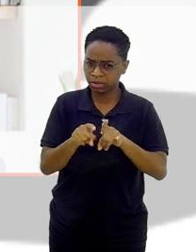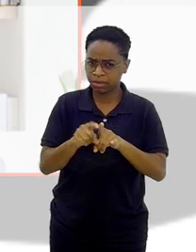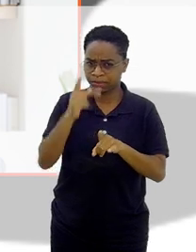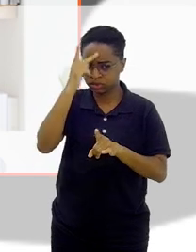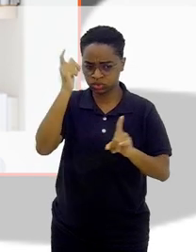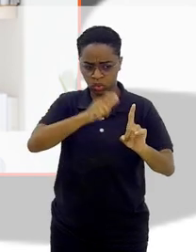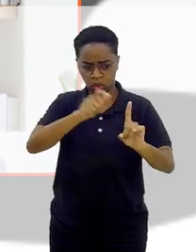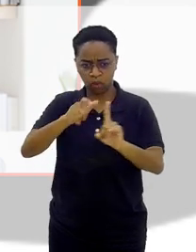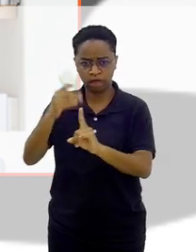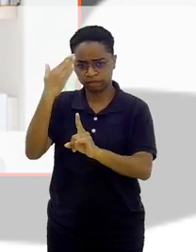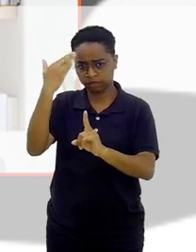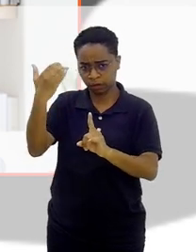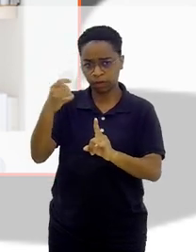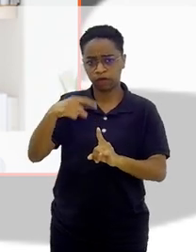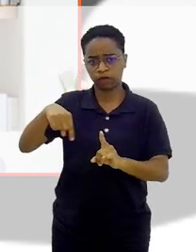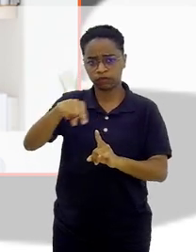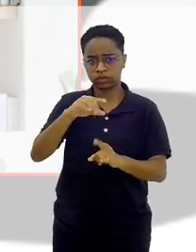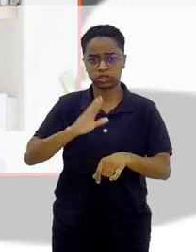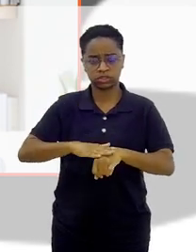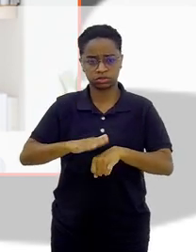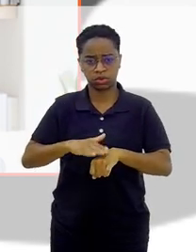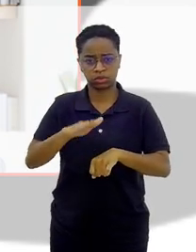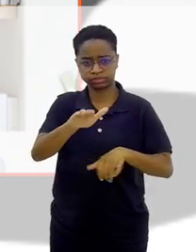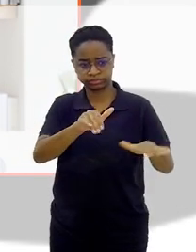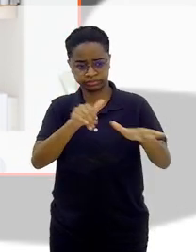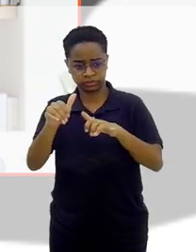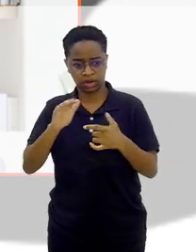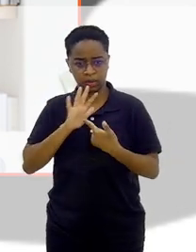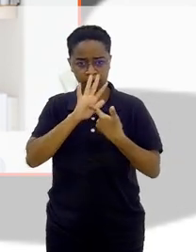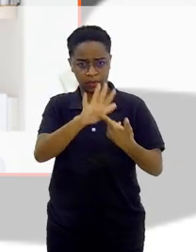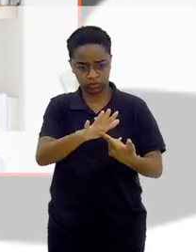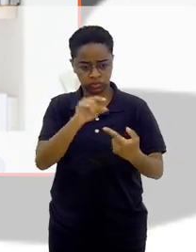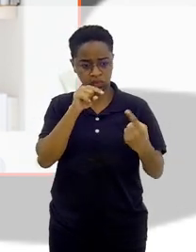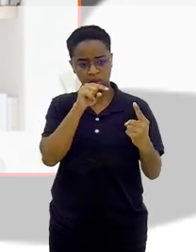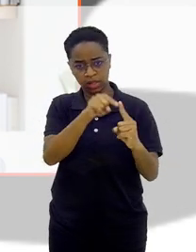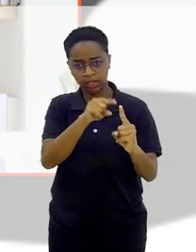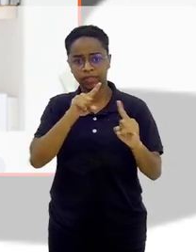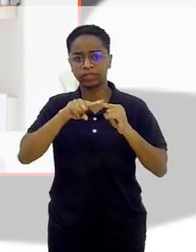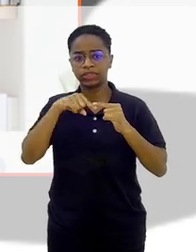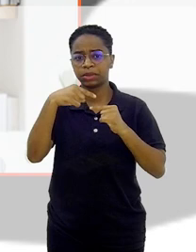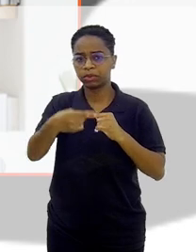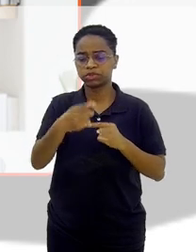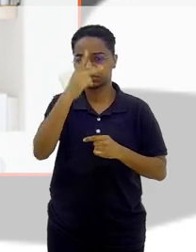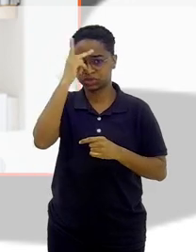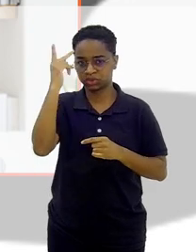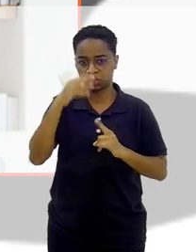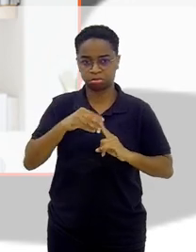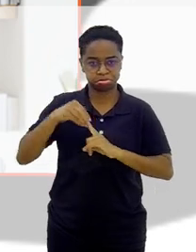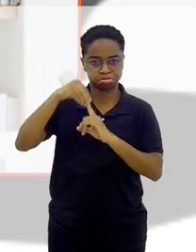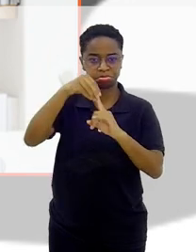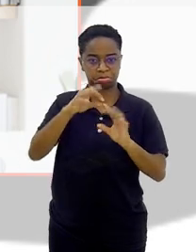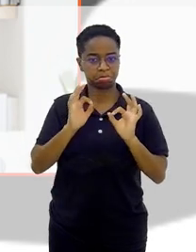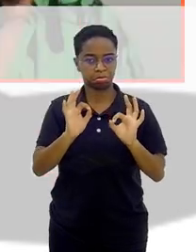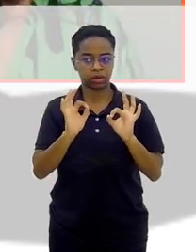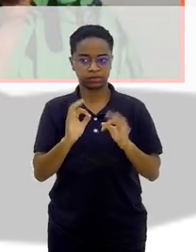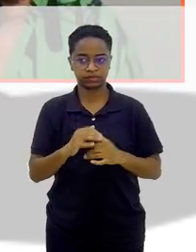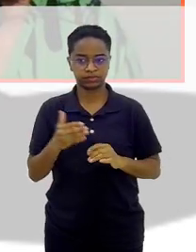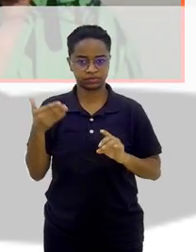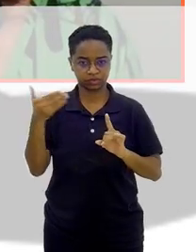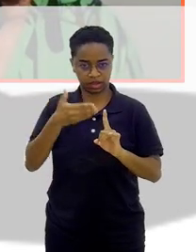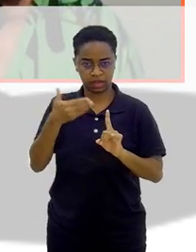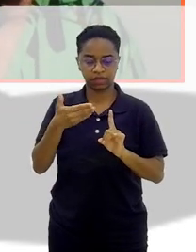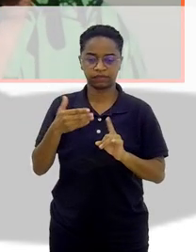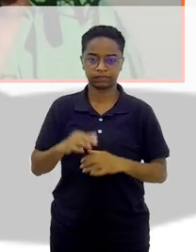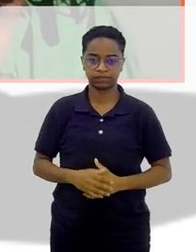nomes que vocês foram lá e trouxeram a luz e depois a pessoa caminhou e virou uma grande estrela, uma grande